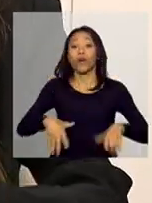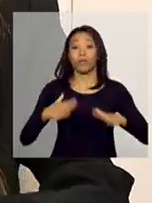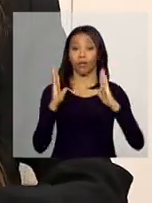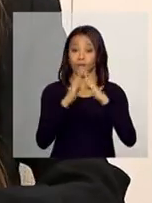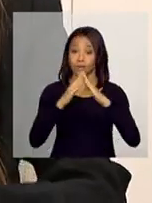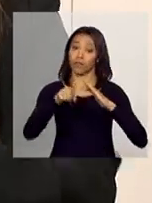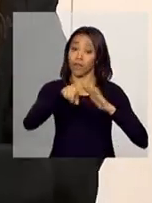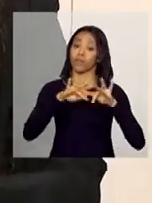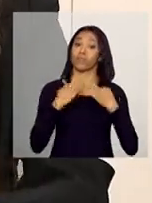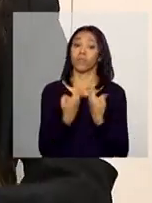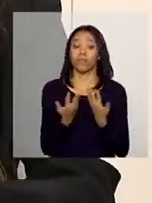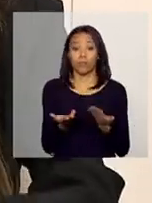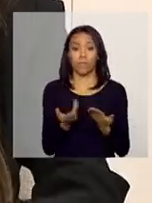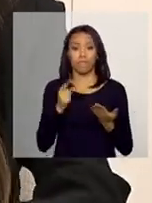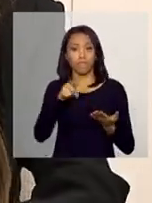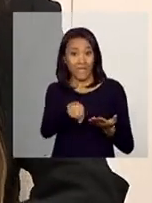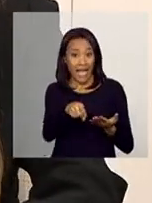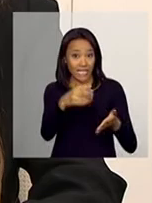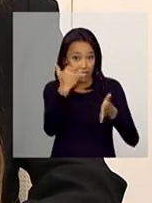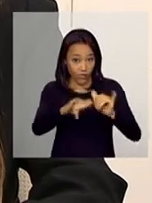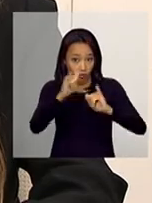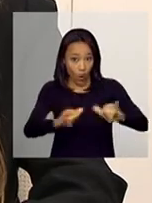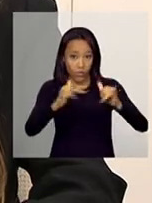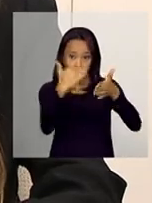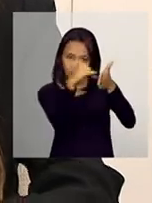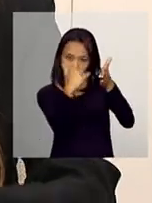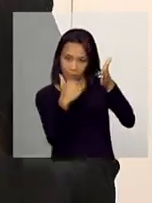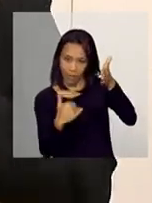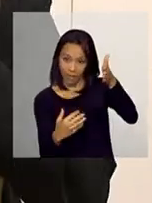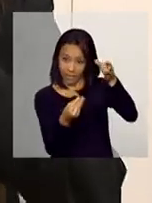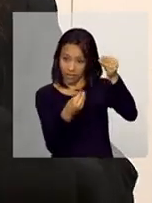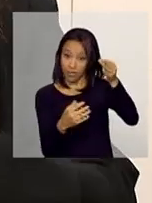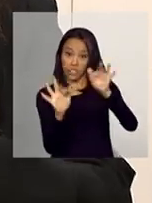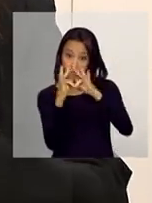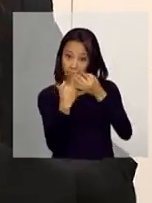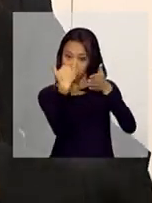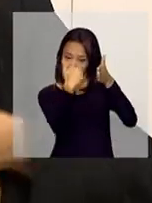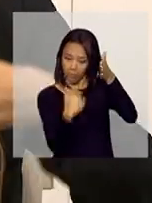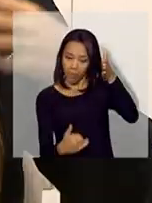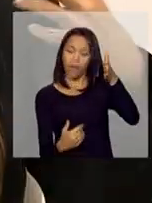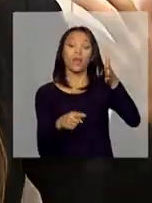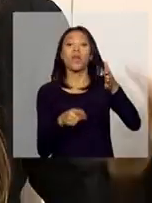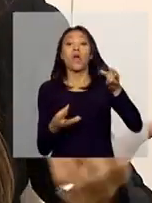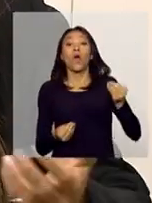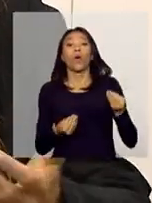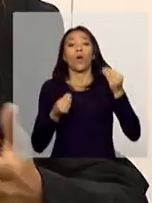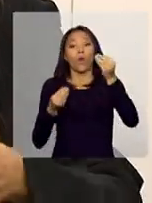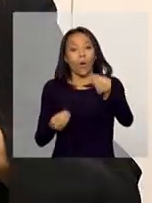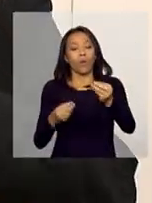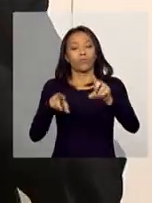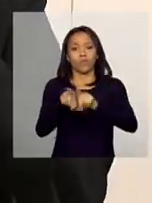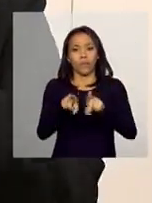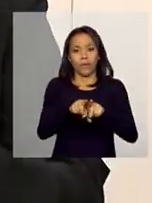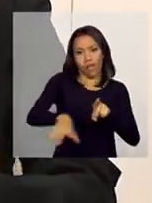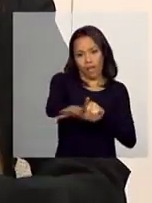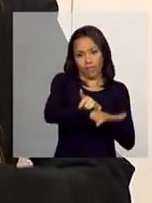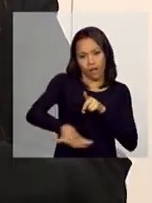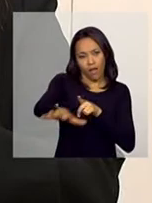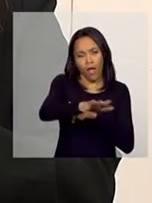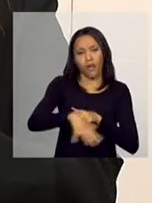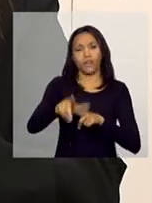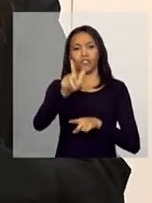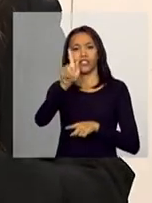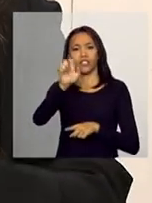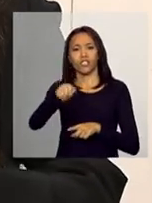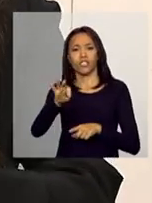é que, de posse dessa lista de famílias em descumprimento, a gestão do programa Bolsa Família, em conjunto com a área de vigilância e com os CRAs,